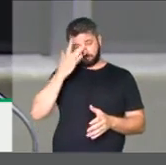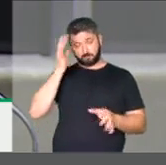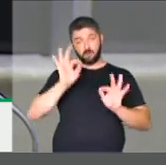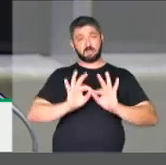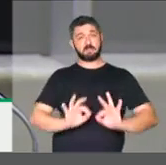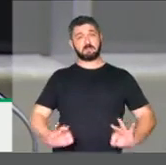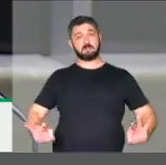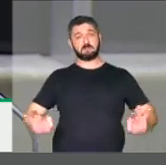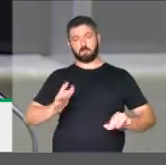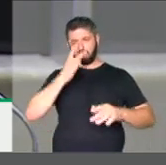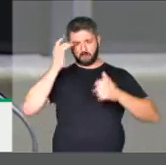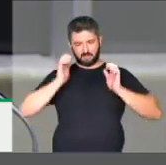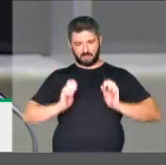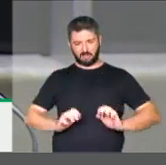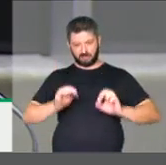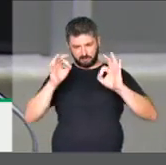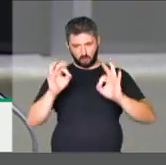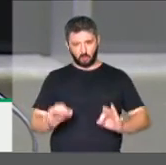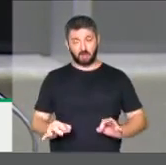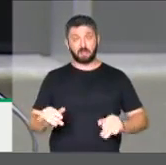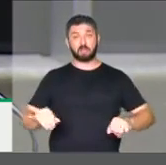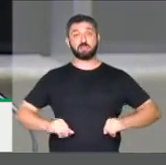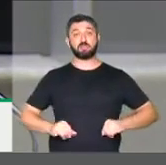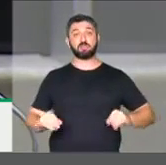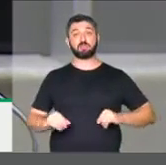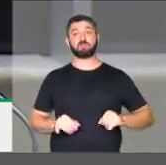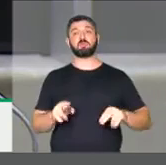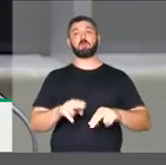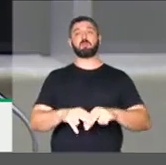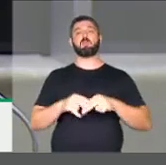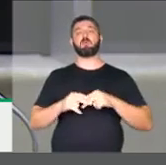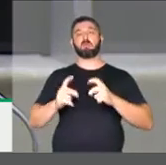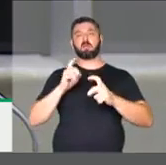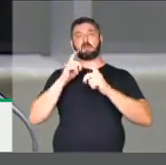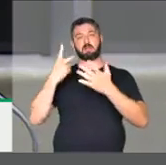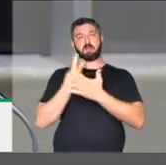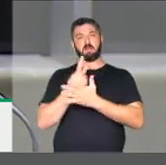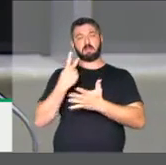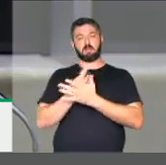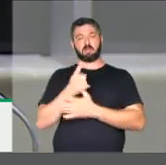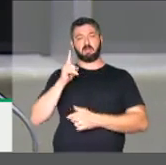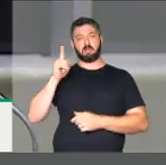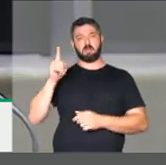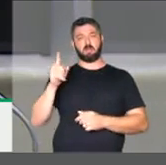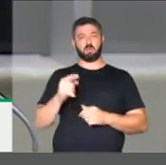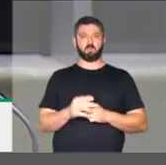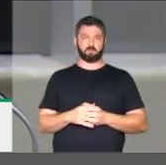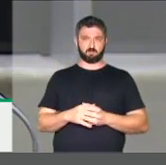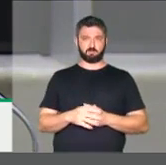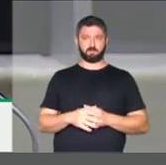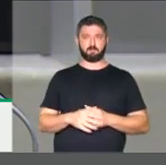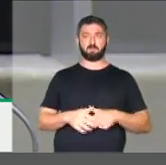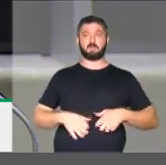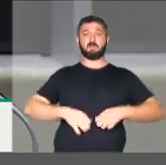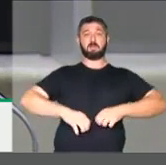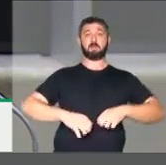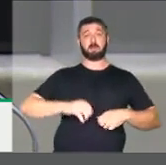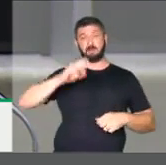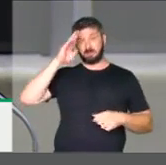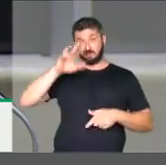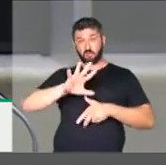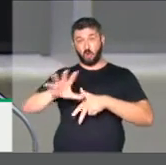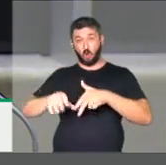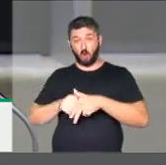e honestas que estão sofrendo pelos desmandos do governo, principalmente esse governo